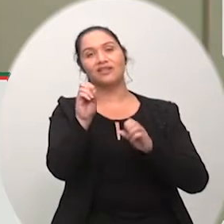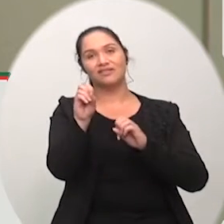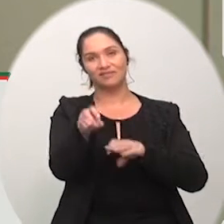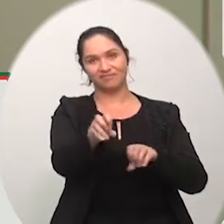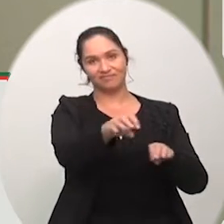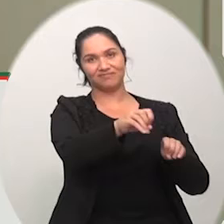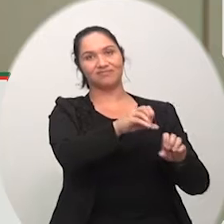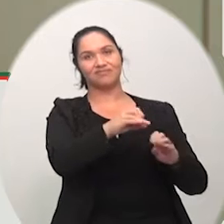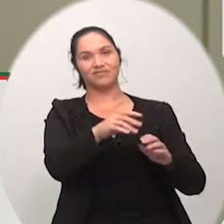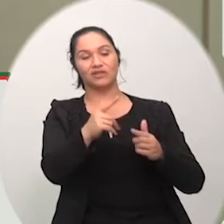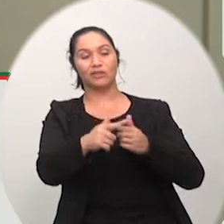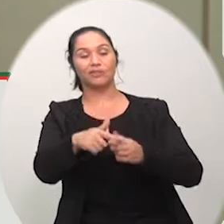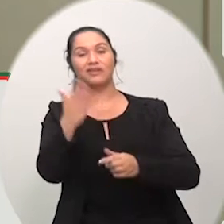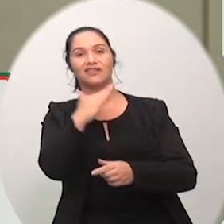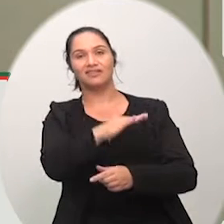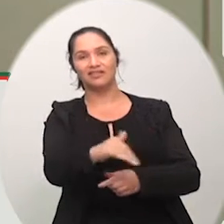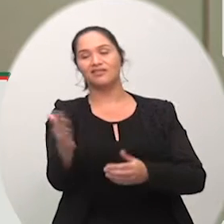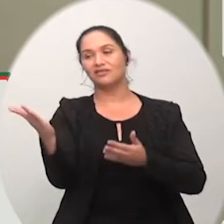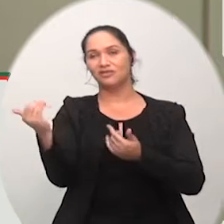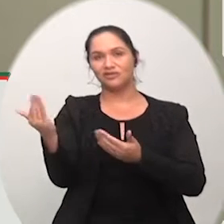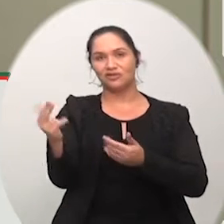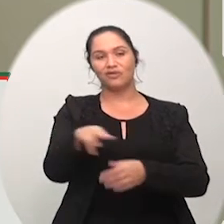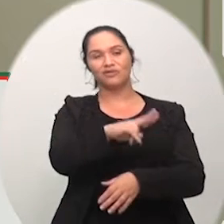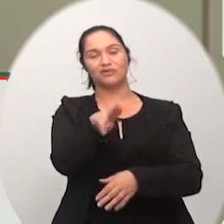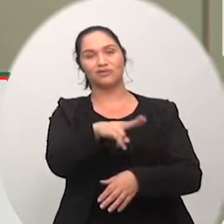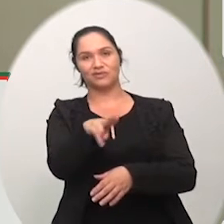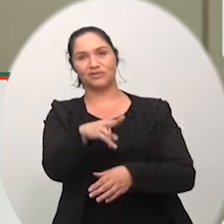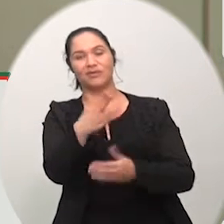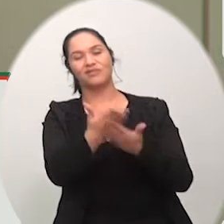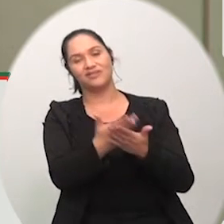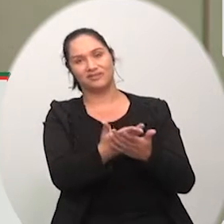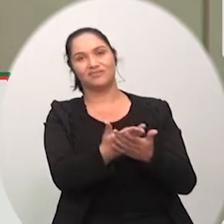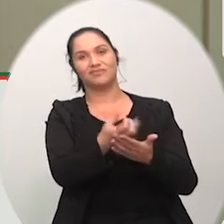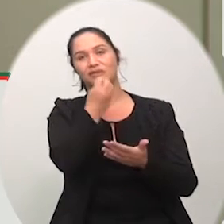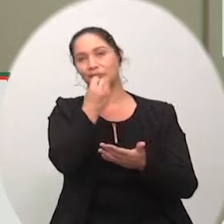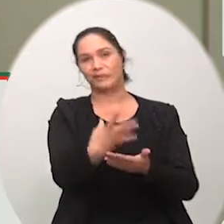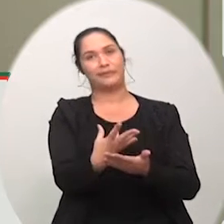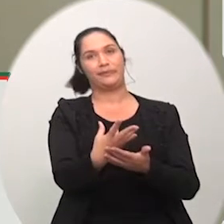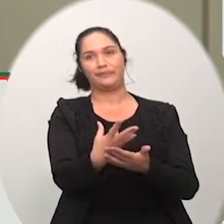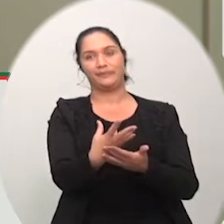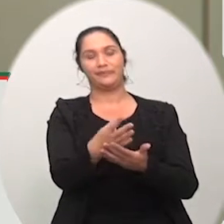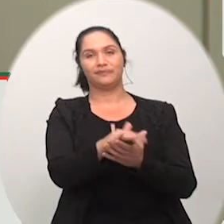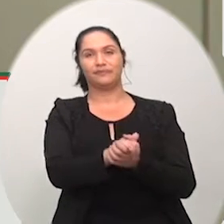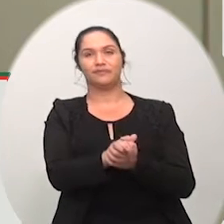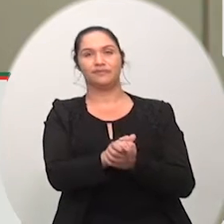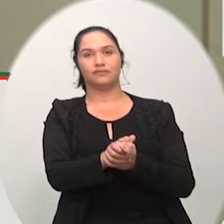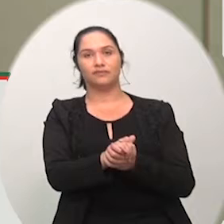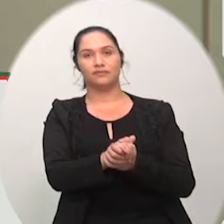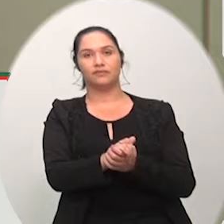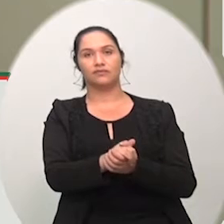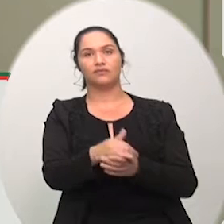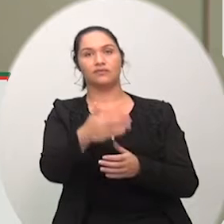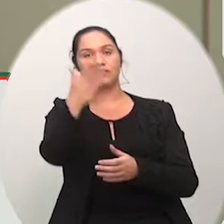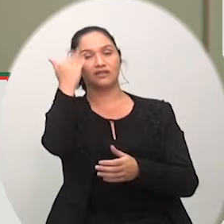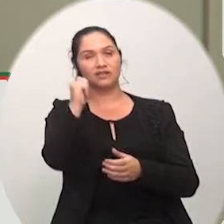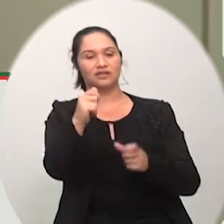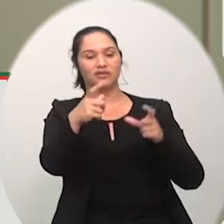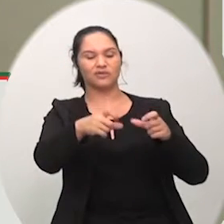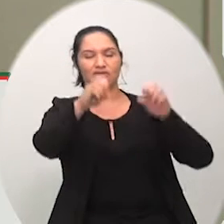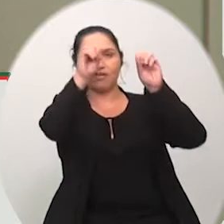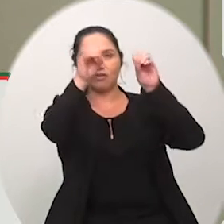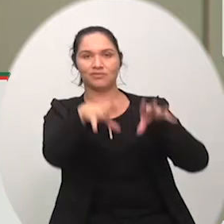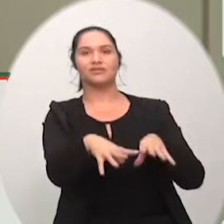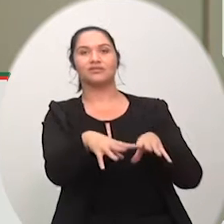que são crianças são jovens são adolescentes ali que ocuparão aquele espaço muito abençoado viu com